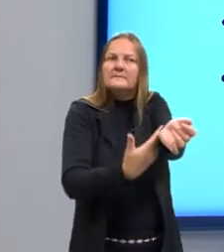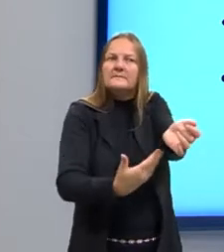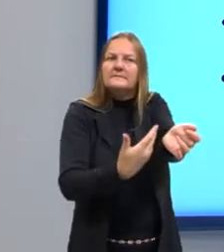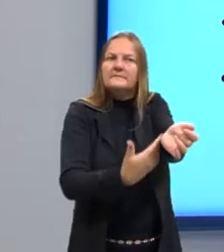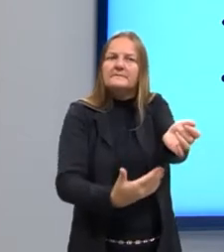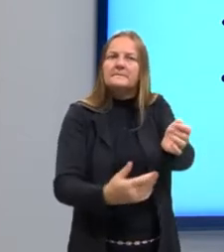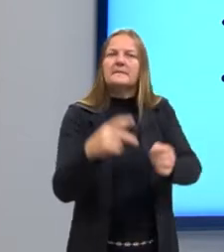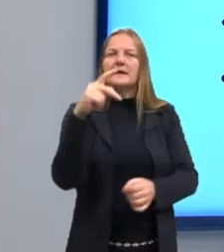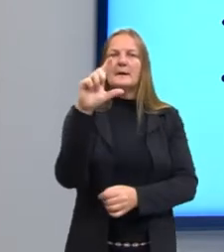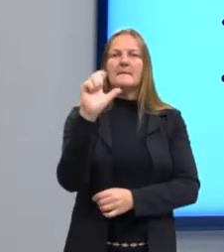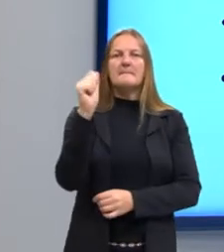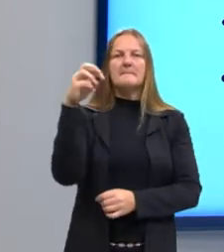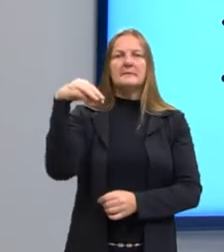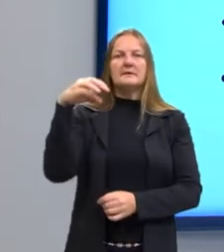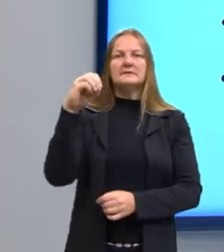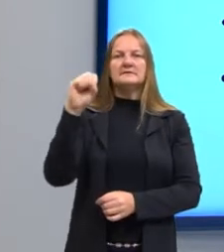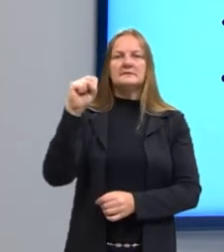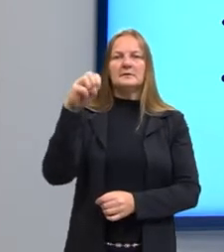plasmódium ali.